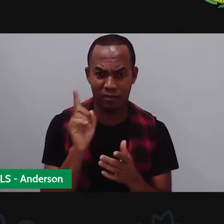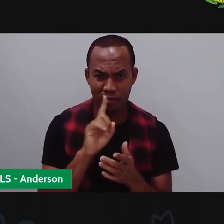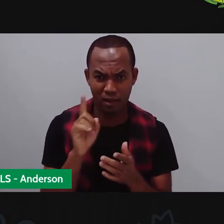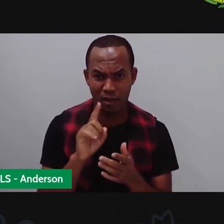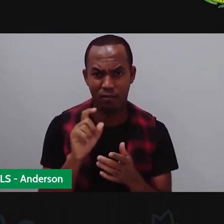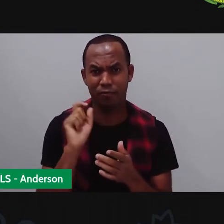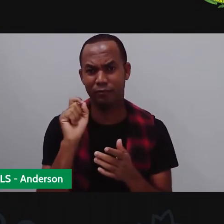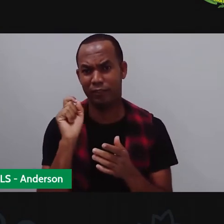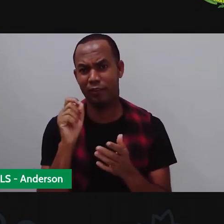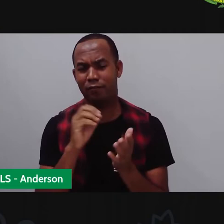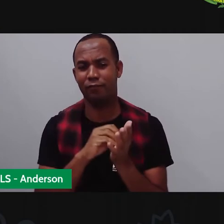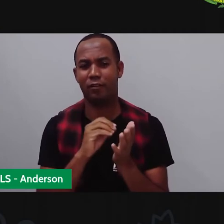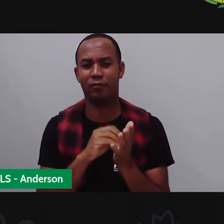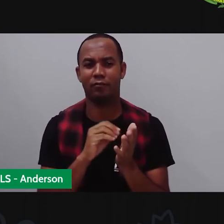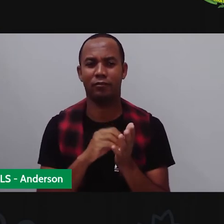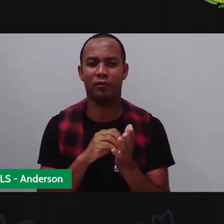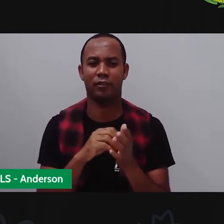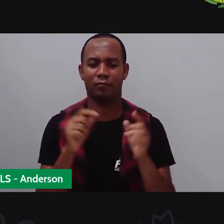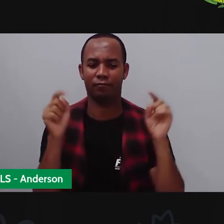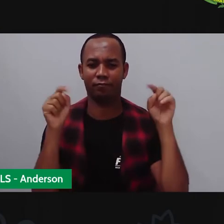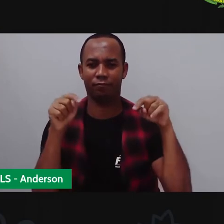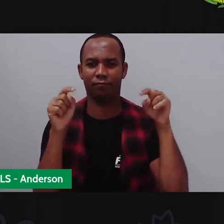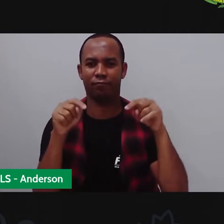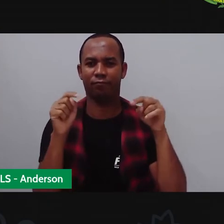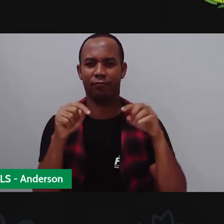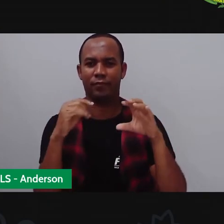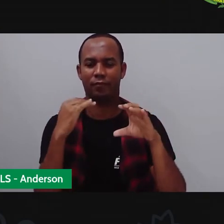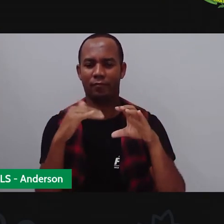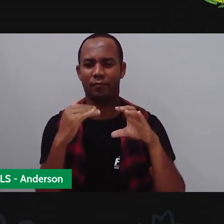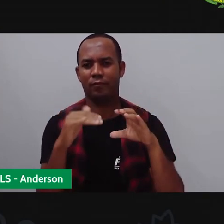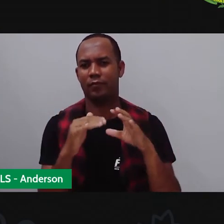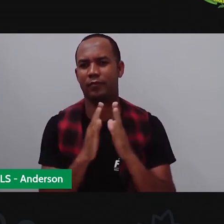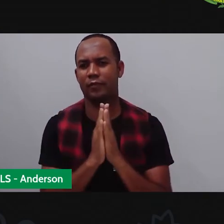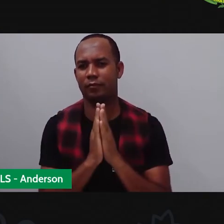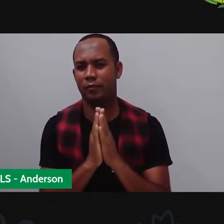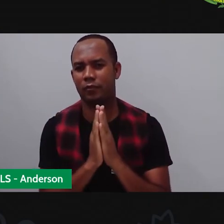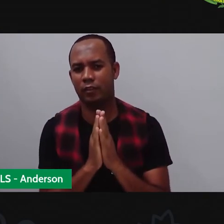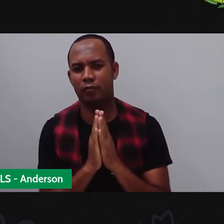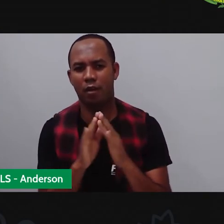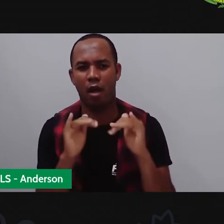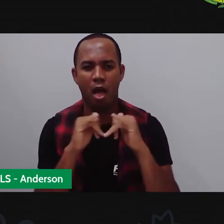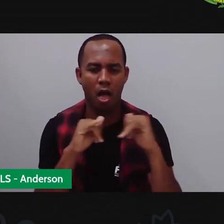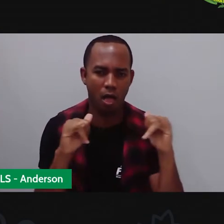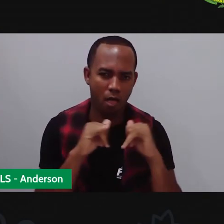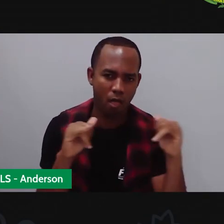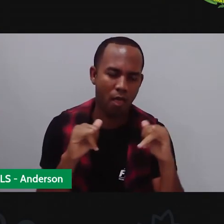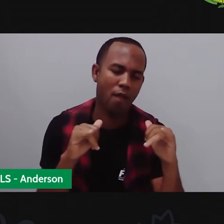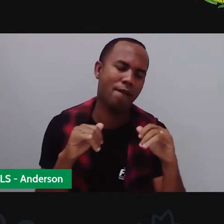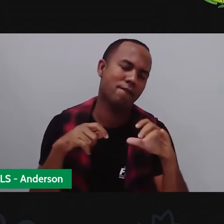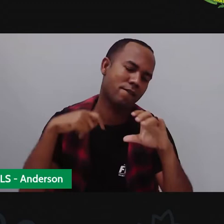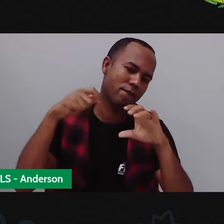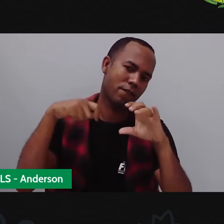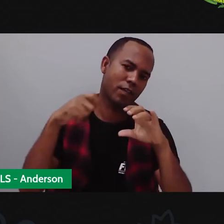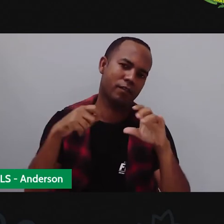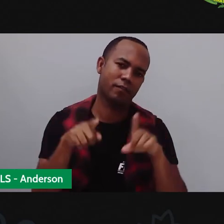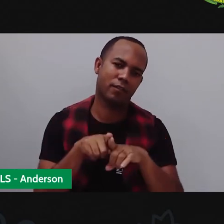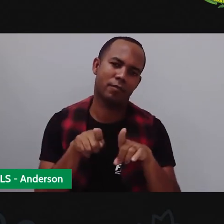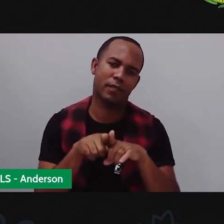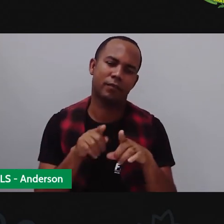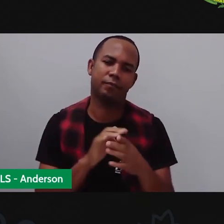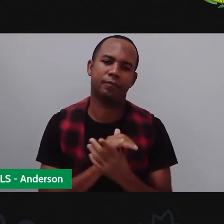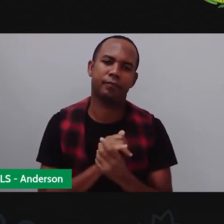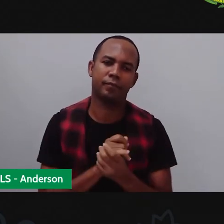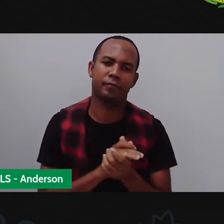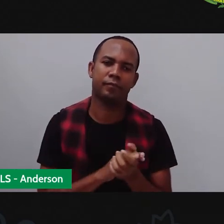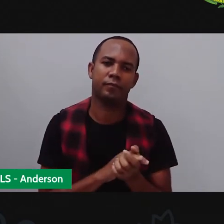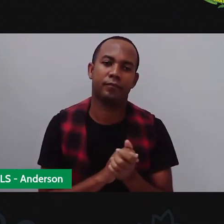ainda, ó, comentário aqui embaixo, por favor, compartilhe o nosso vídeo aí, né, pra que